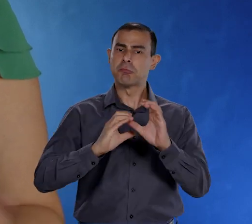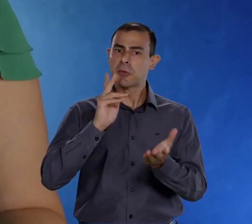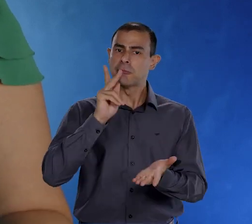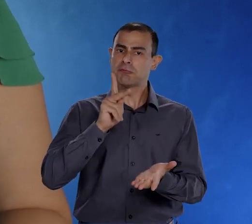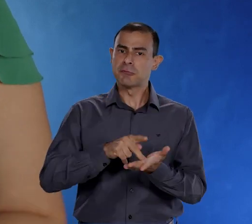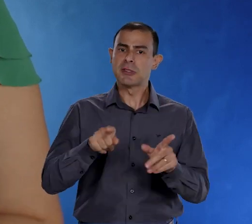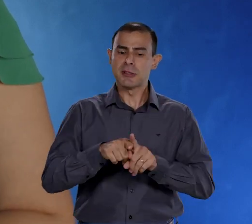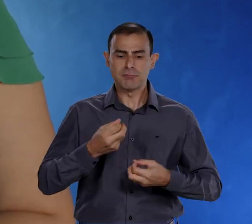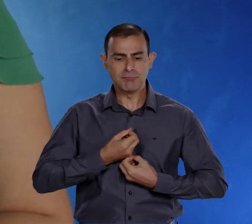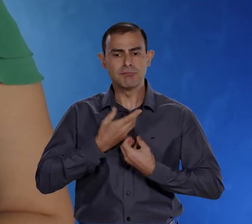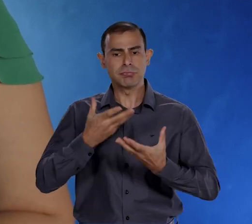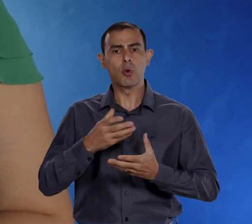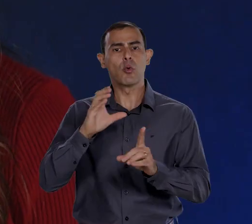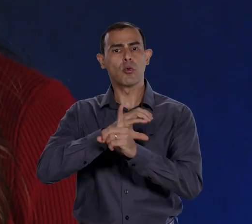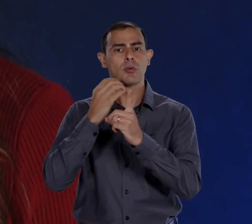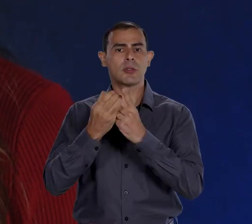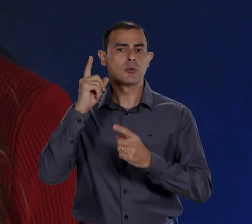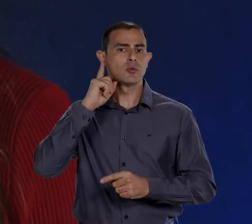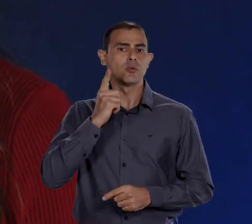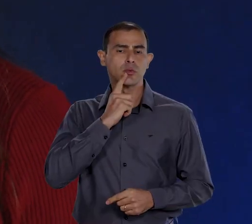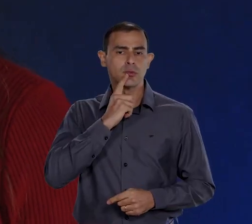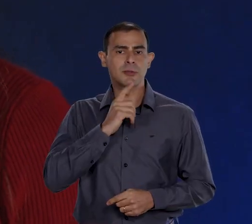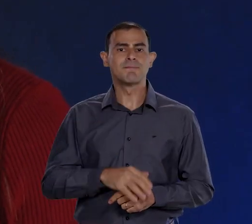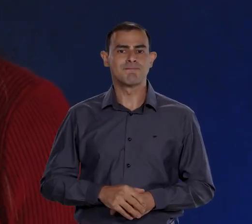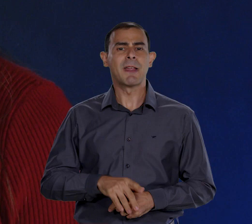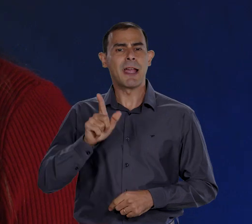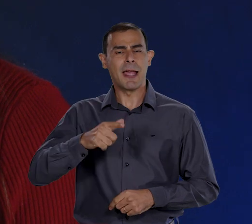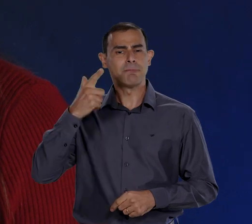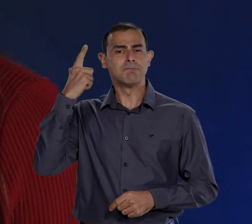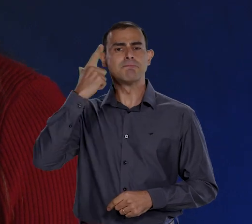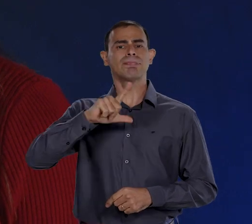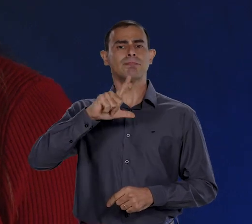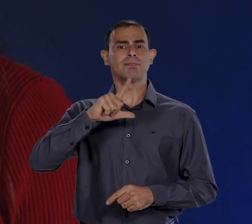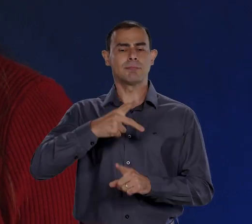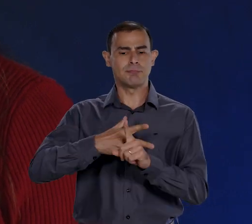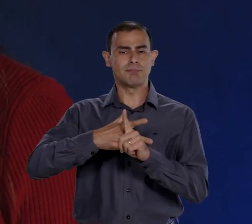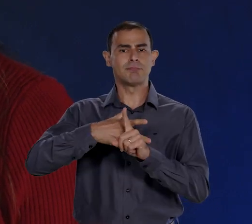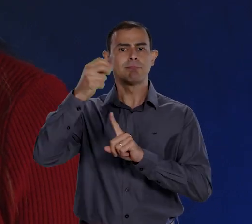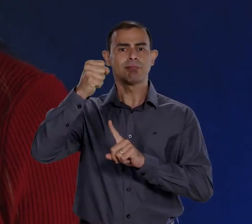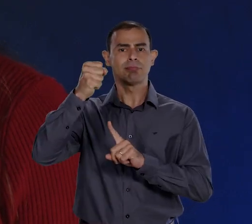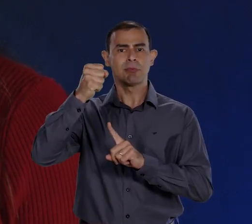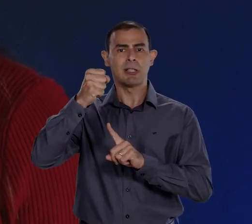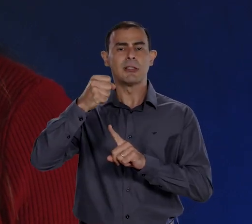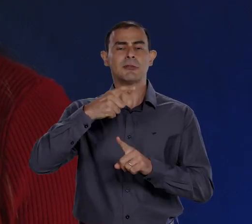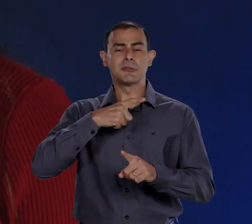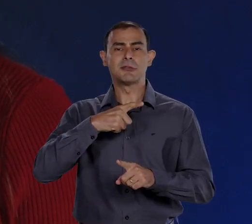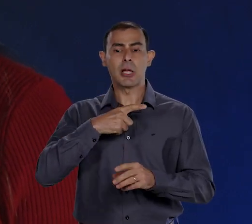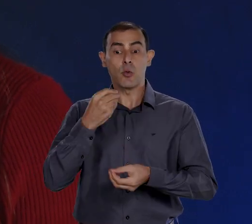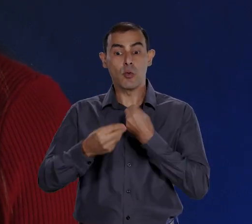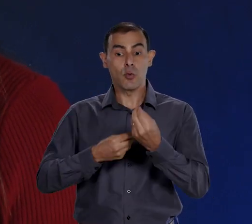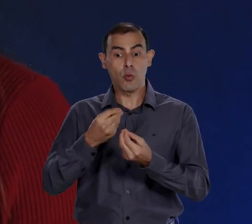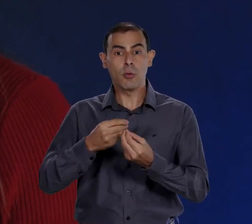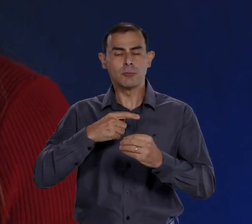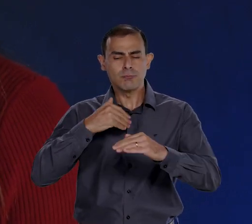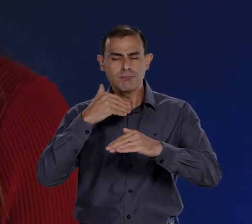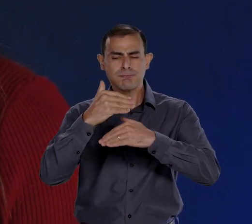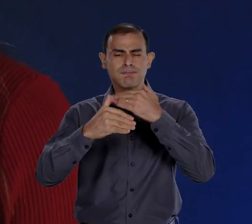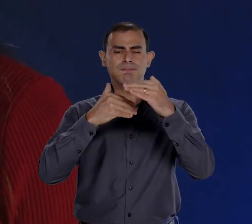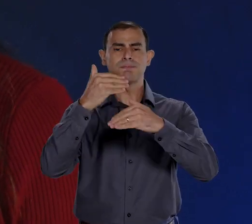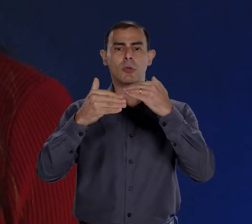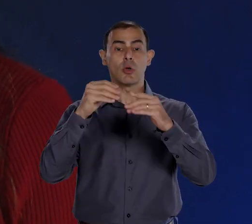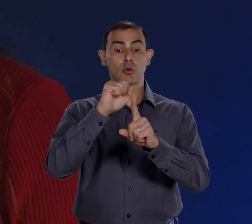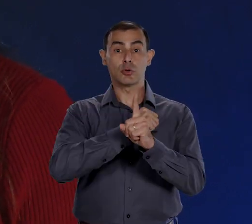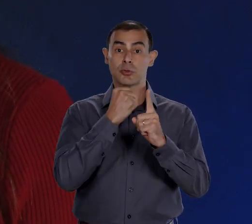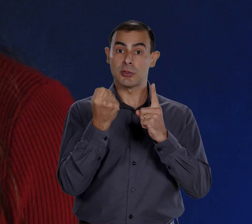e expressão da pessoa surda. Com certeza foi mais um avanço e uma conquista significativa para a construção